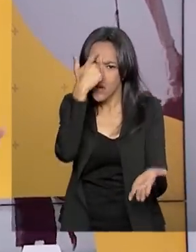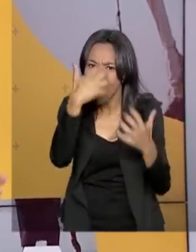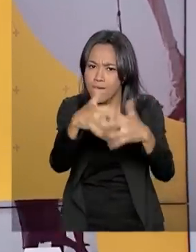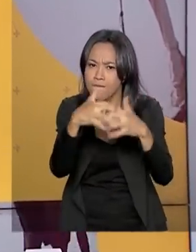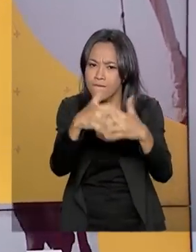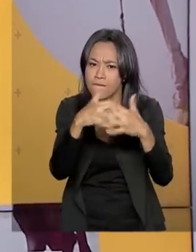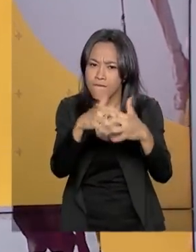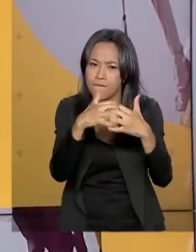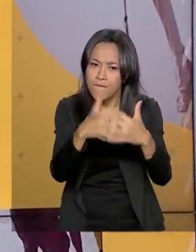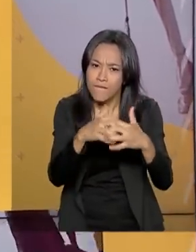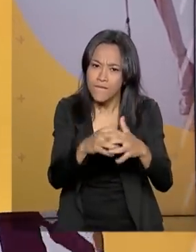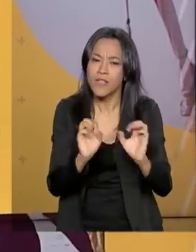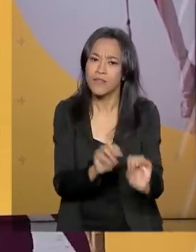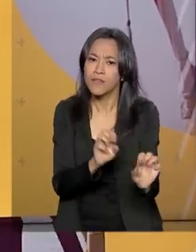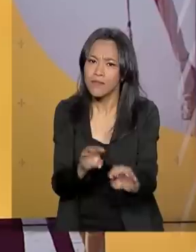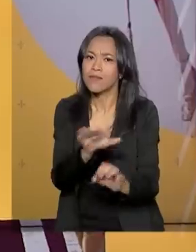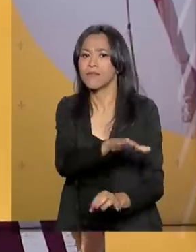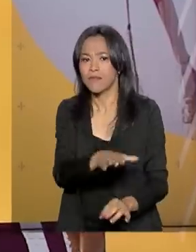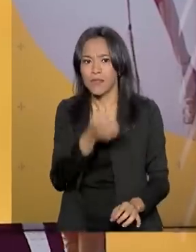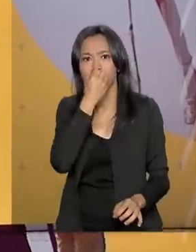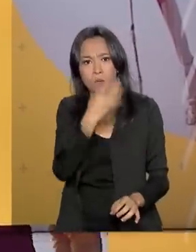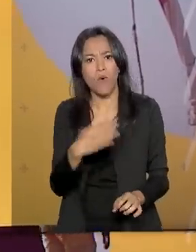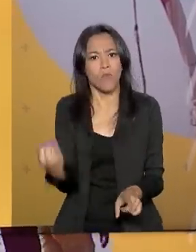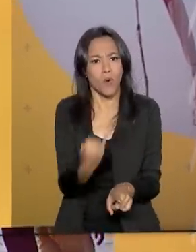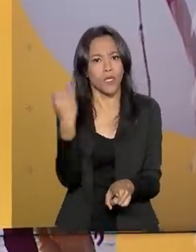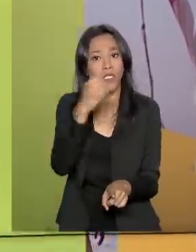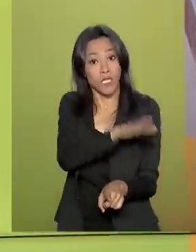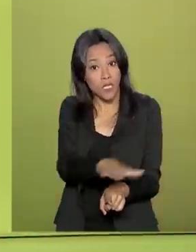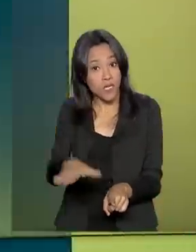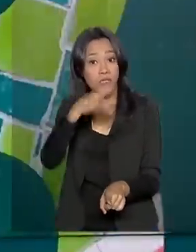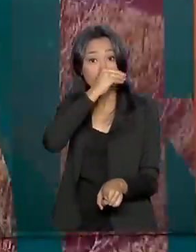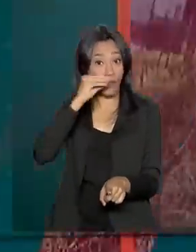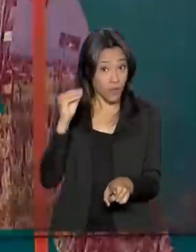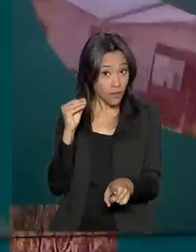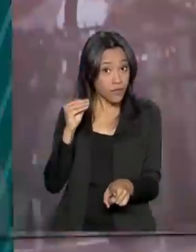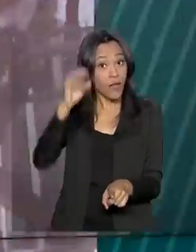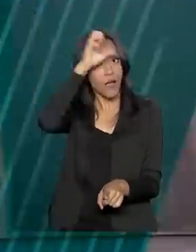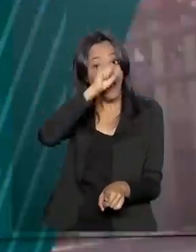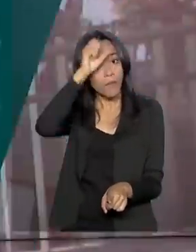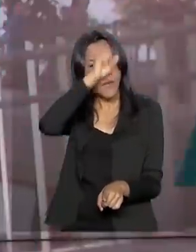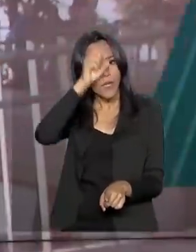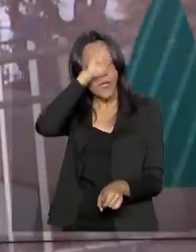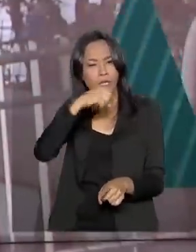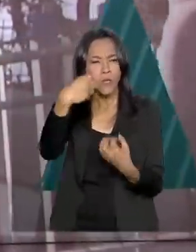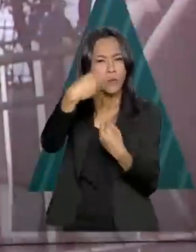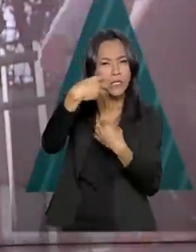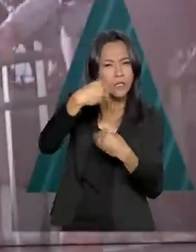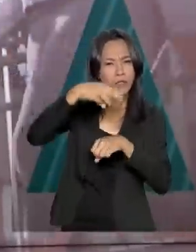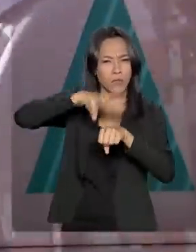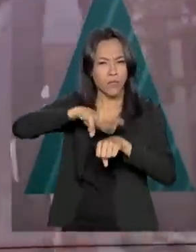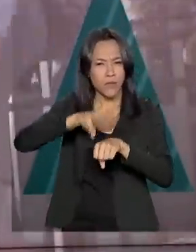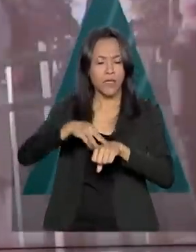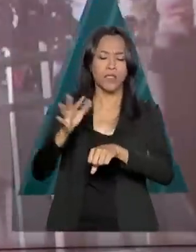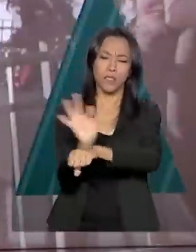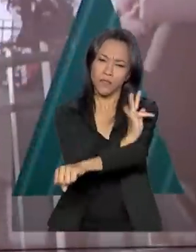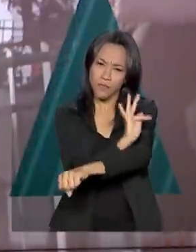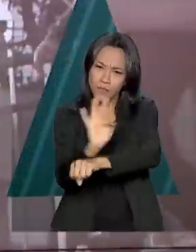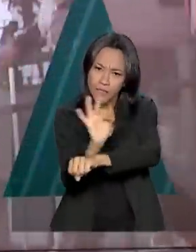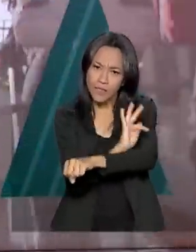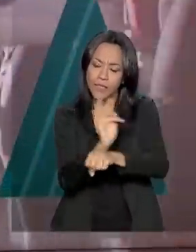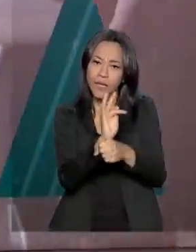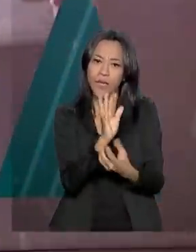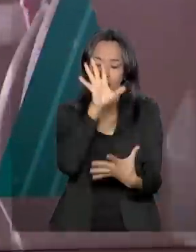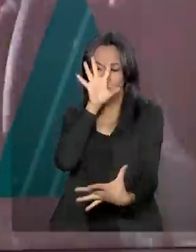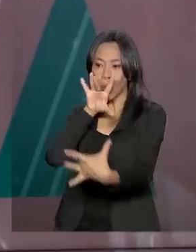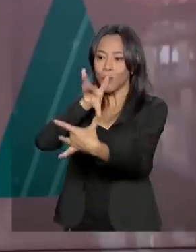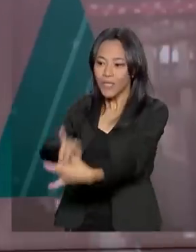como uma aliada importante nas escolas. Com ela, crianças e adolescentes aprendem conceitos teóricos de matemática e física e aplicam no